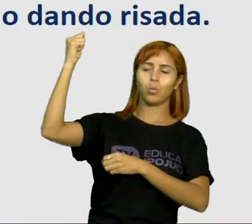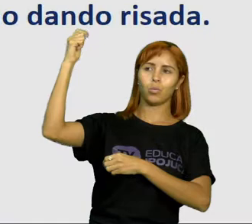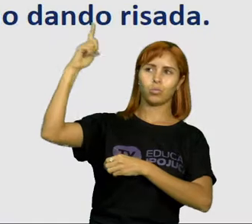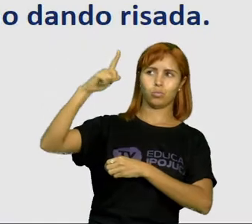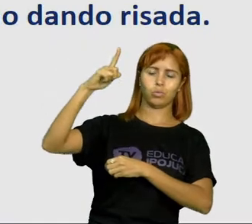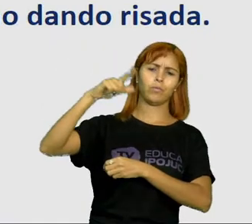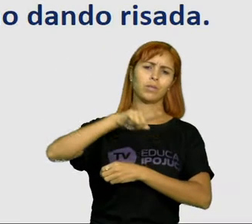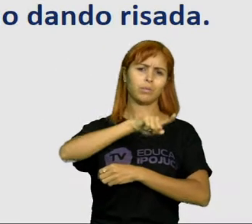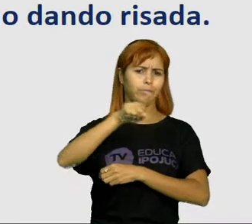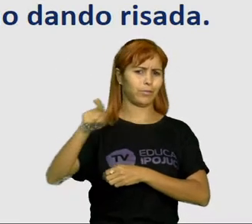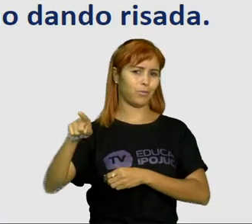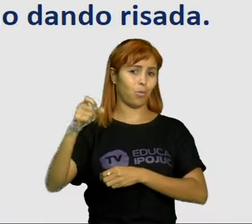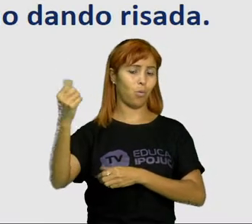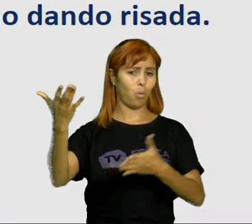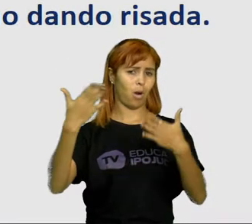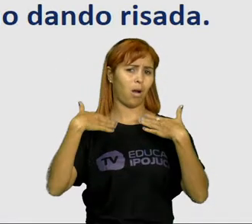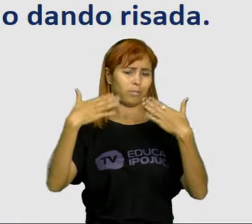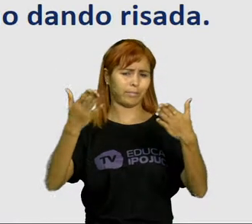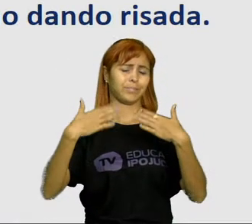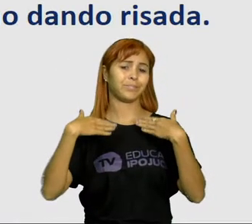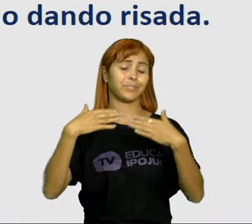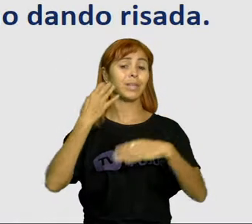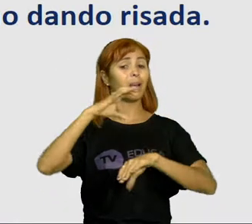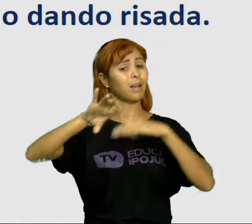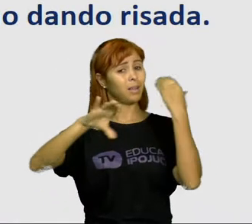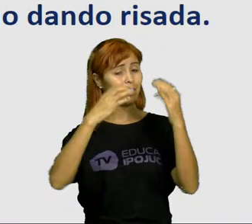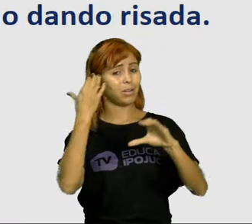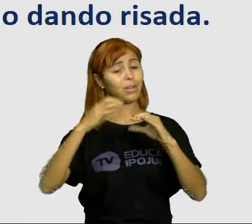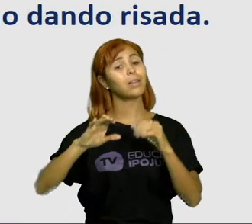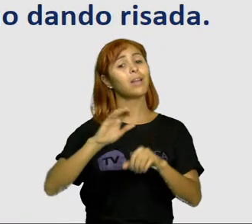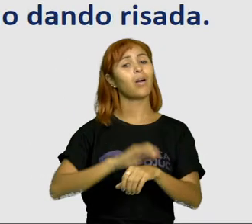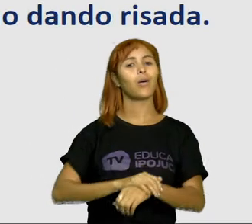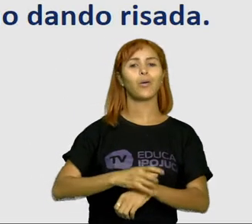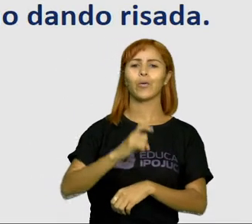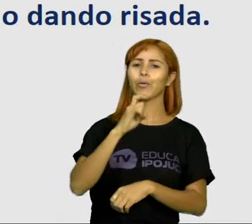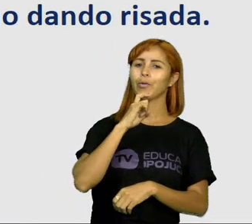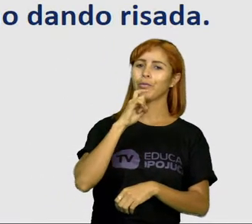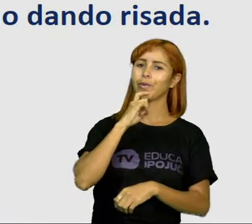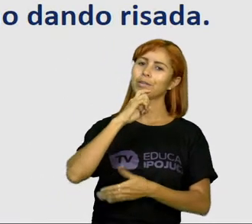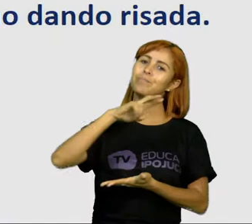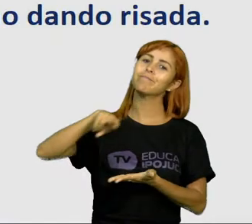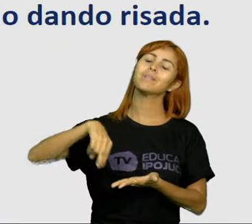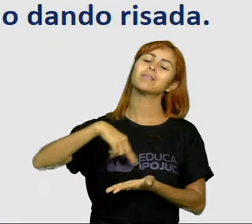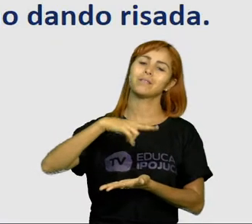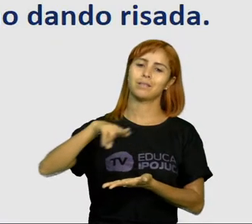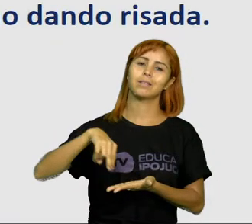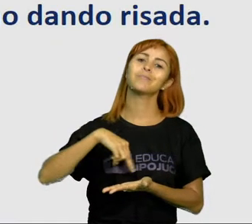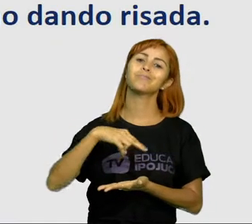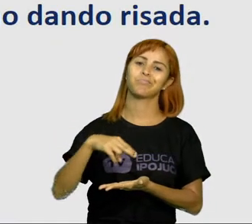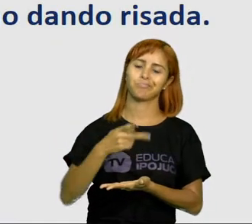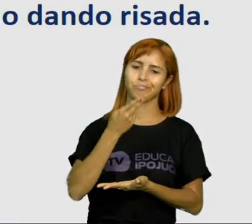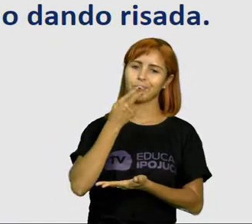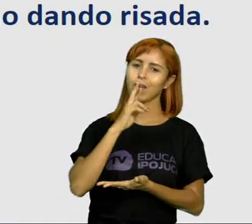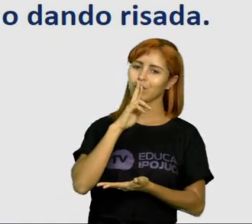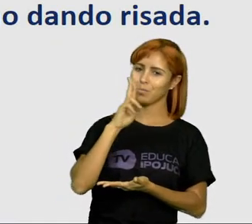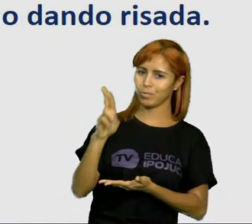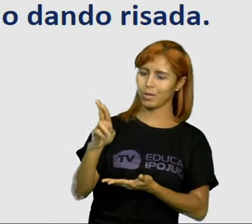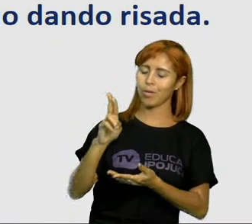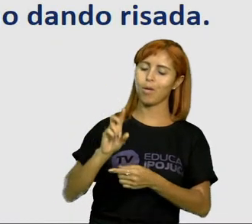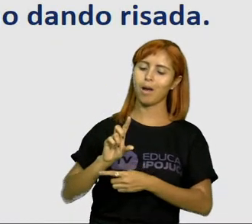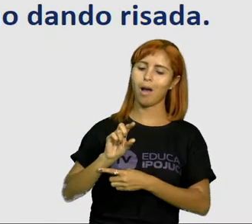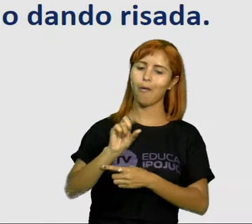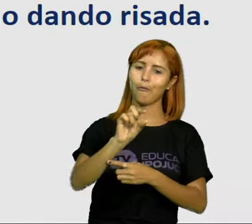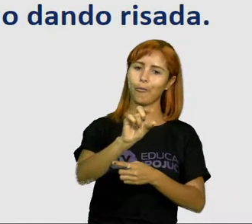o verão cantando, que tal passar o inverno dançando? Disseram as